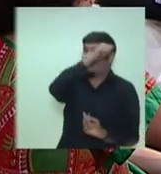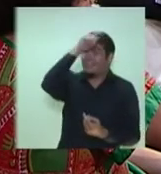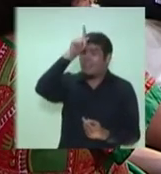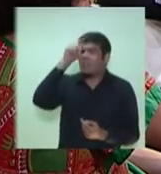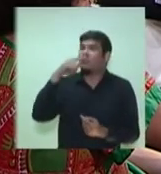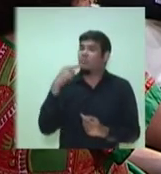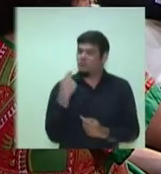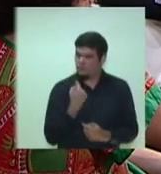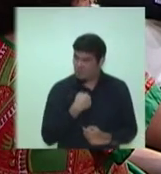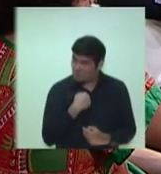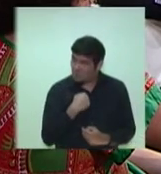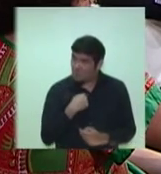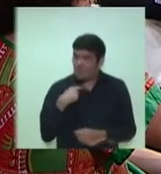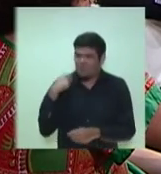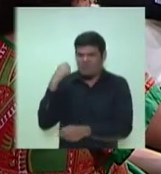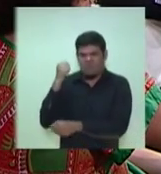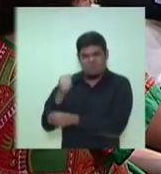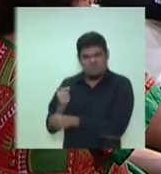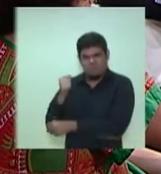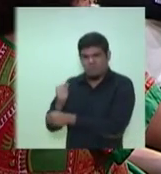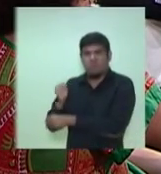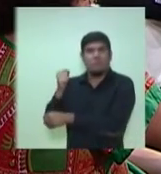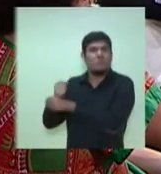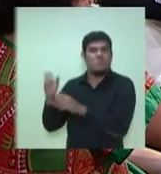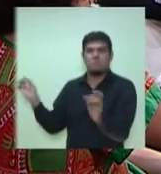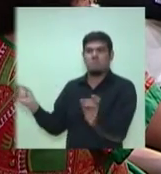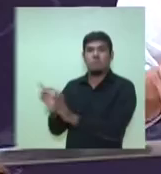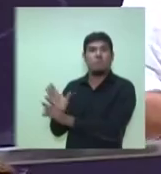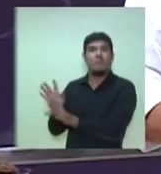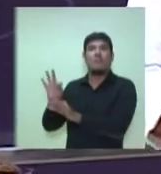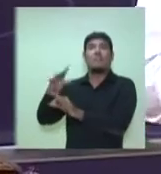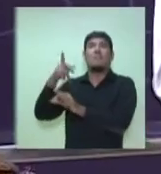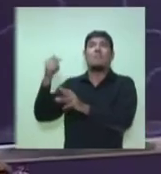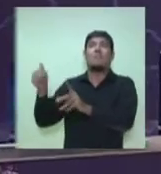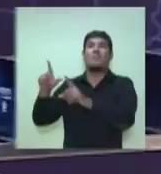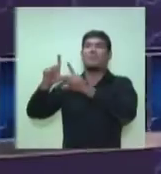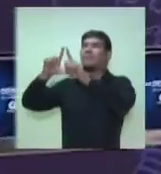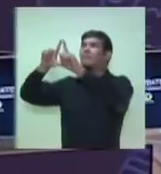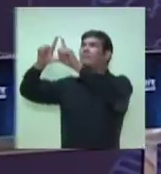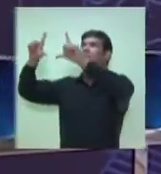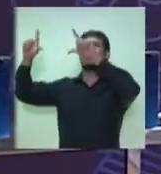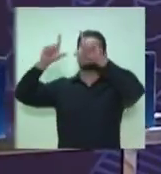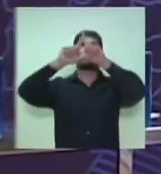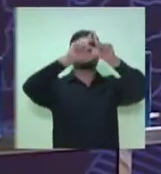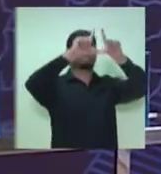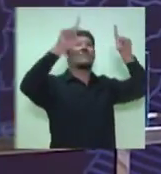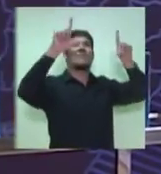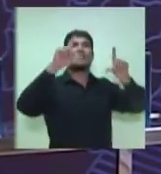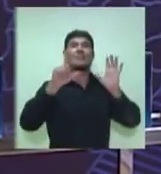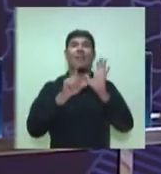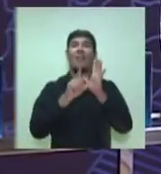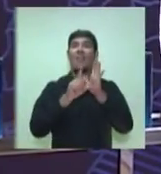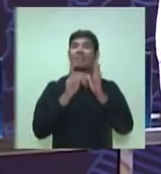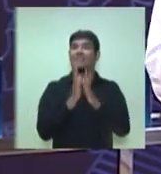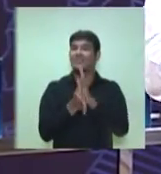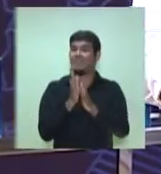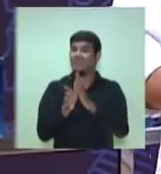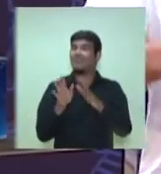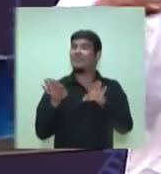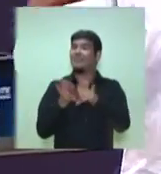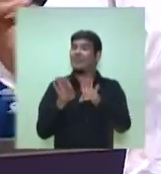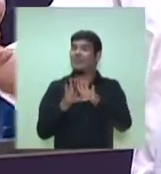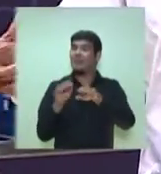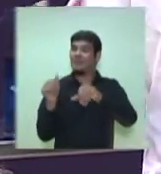começar um trabalho de revitalização das fachadas, das lojas do centro e transformar quem trabalha no comércio popular lá